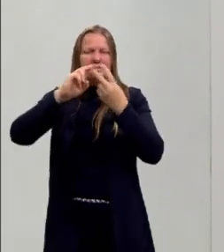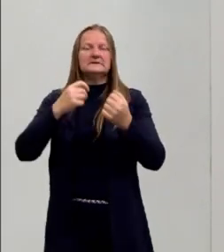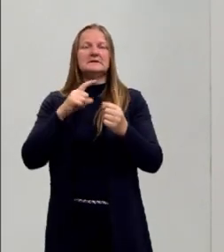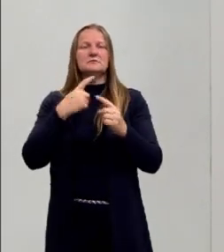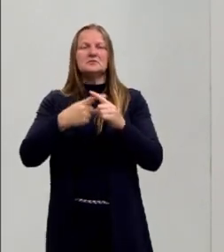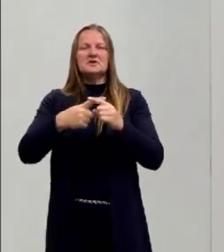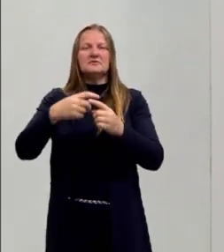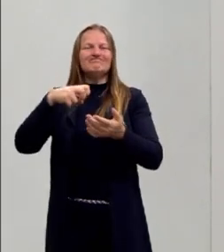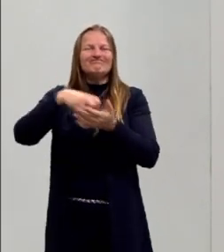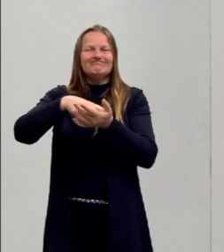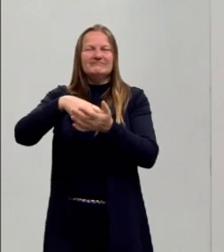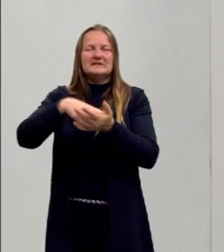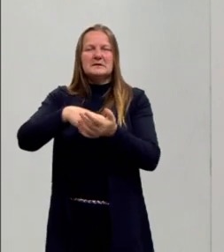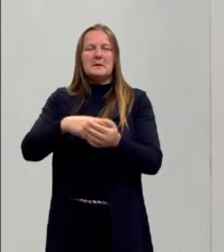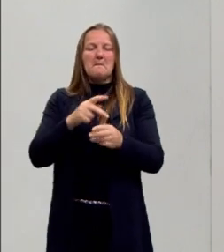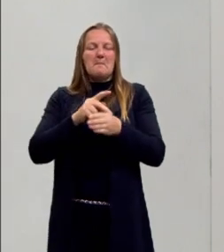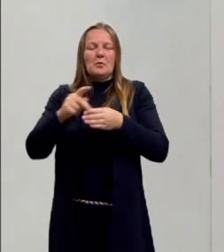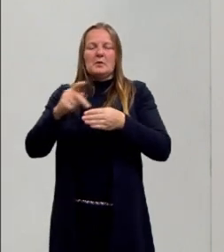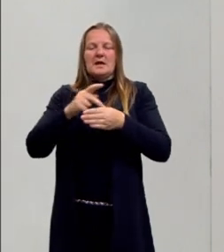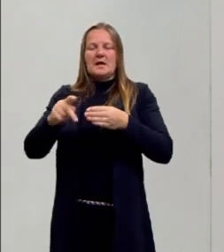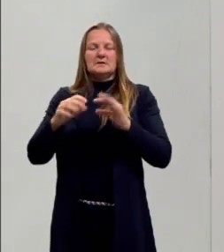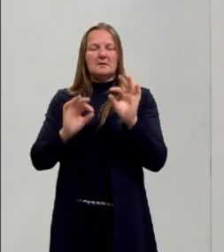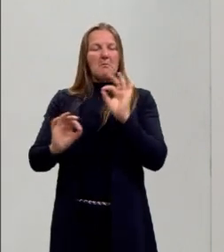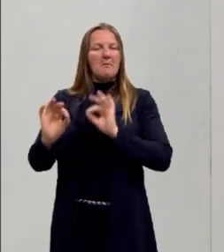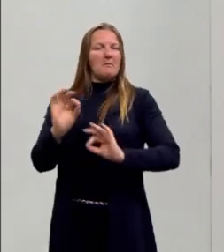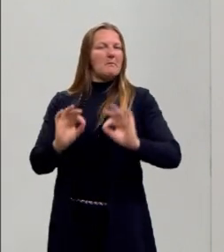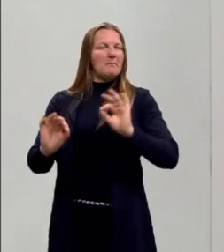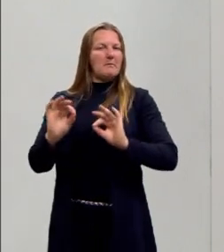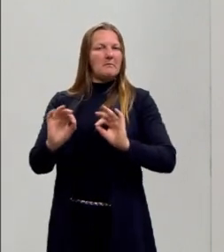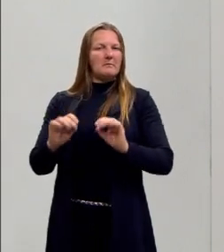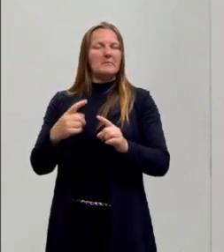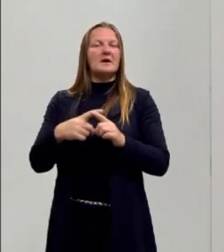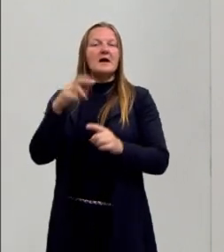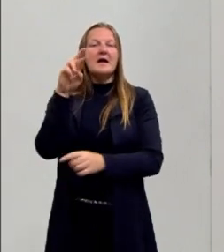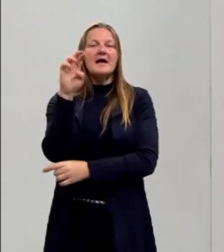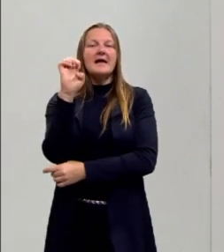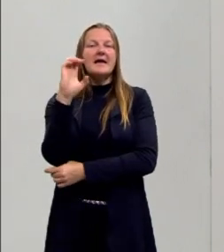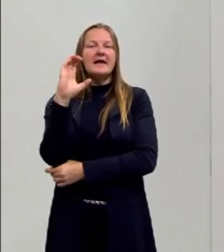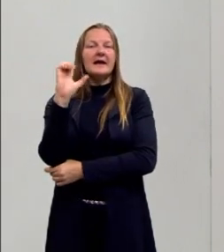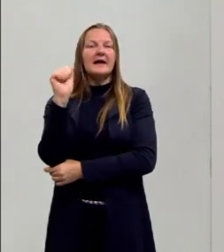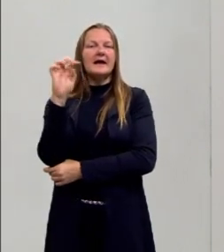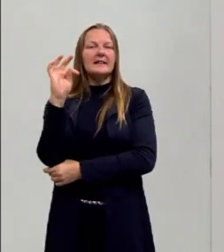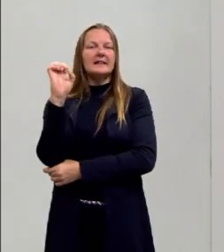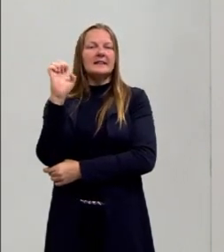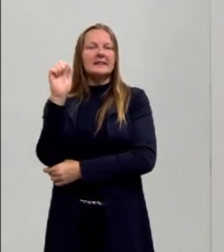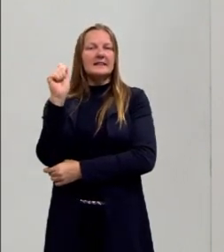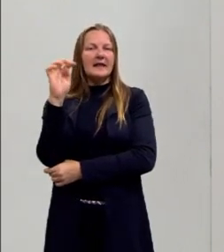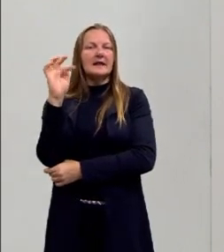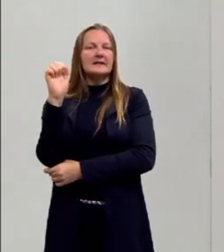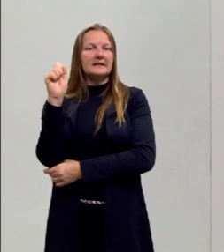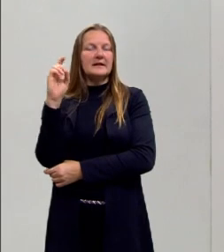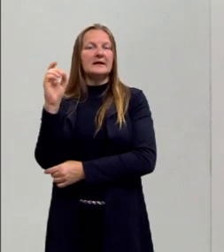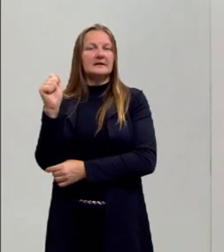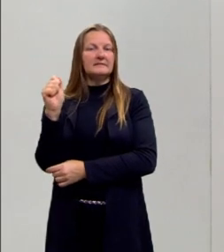postura de pureza, de ser recatada. Também vai criar uma imagem, um estereótipo que vai ser muito danoso para as